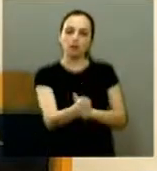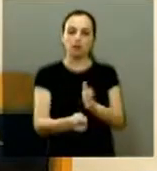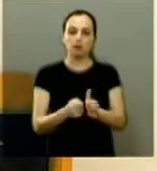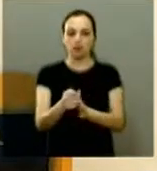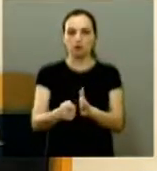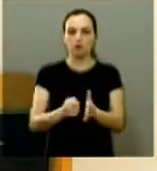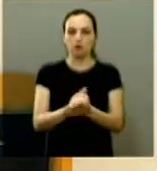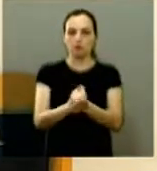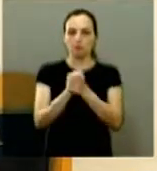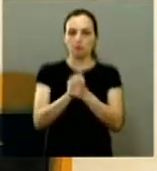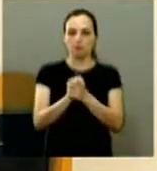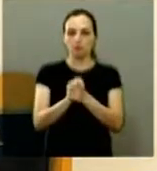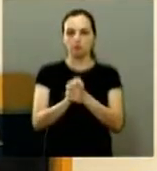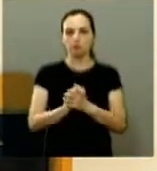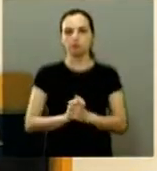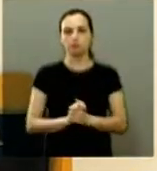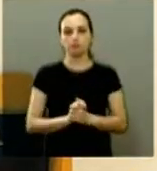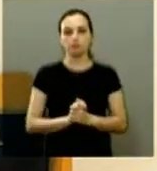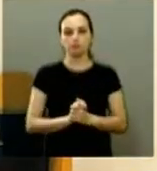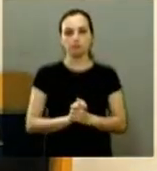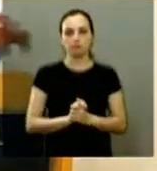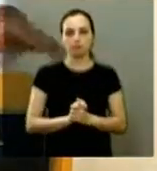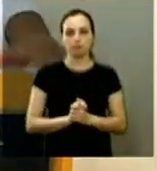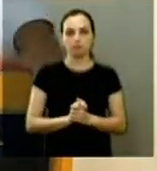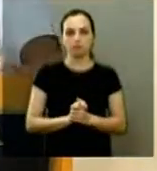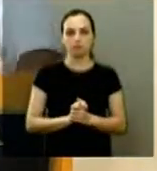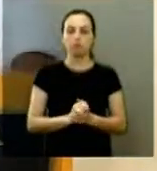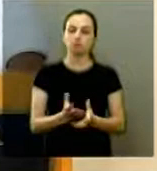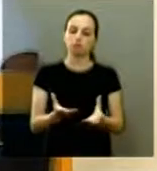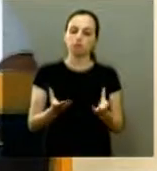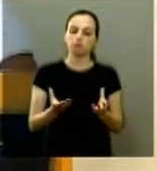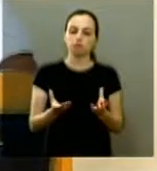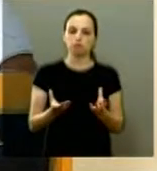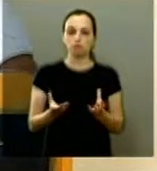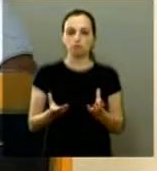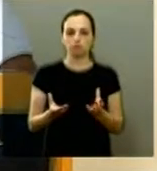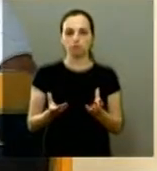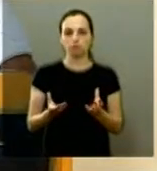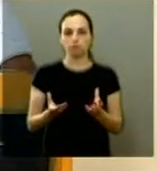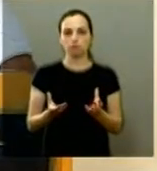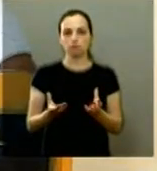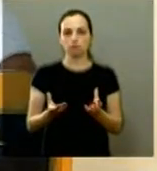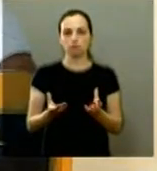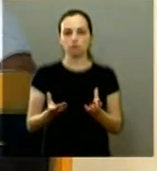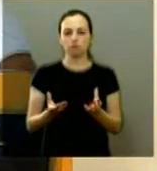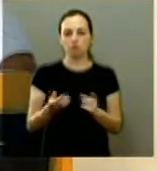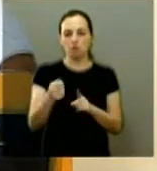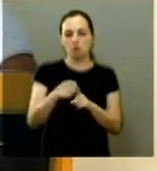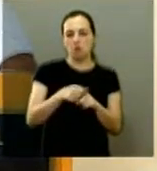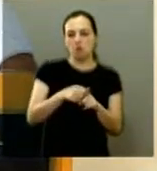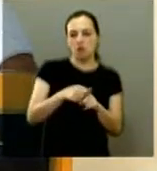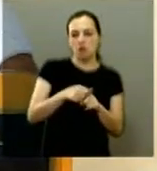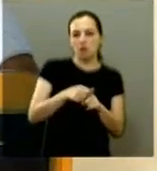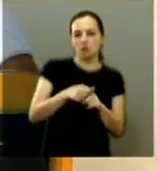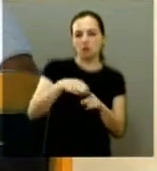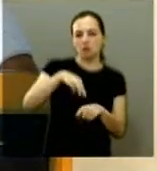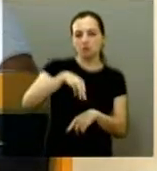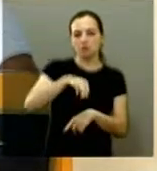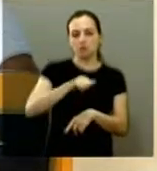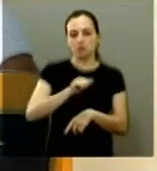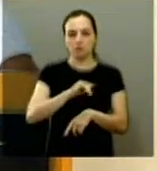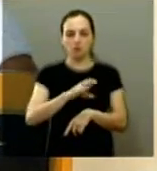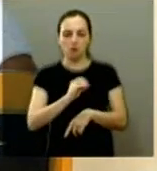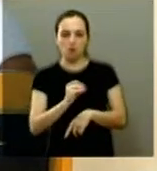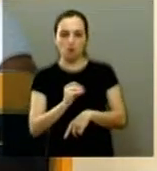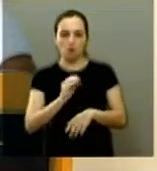parabéns a você quero em mais do ano passado foi lançado um